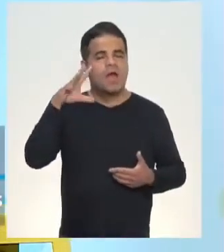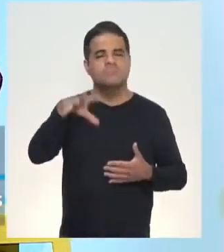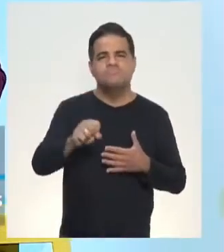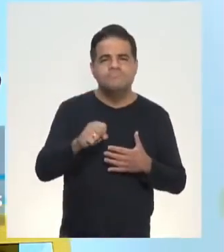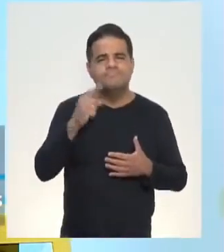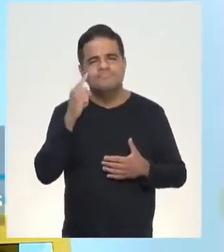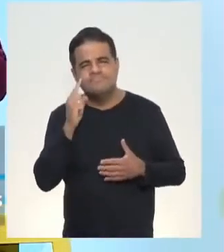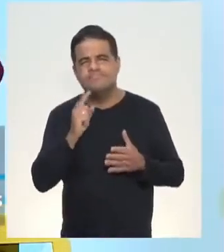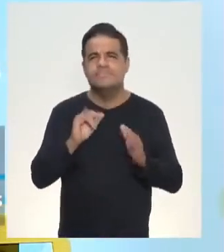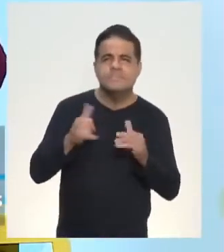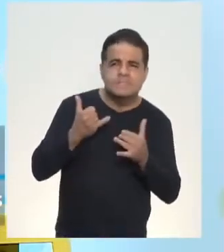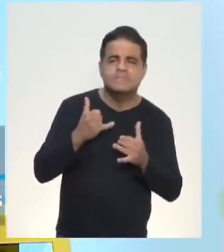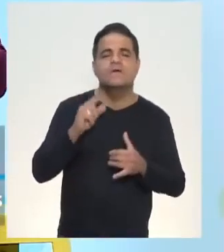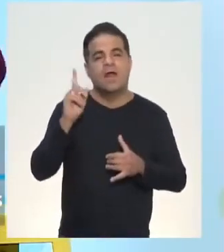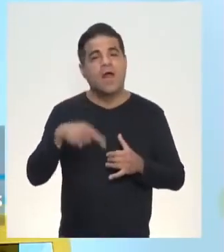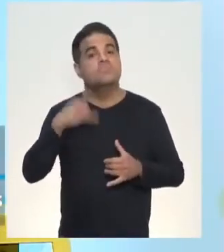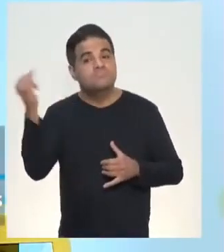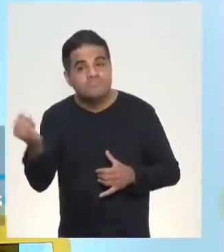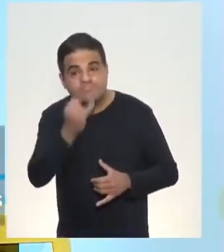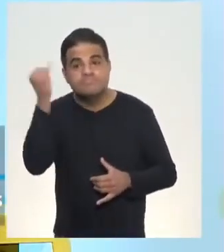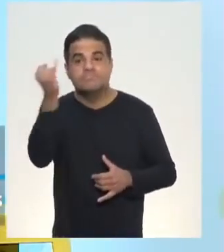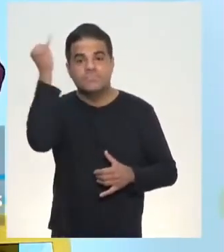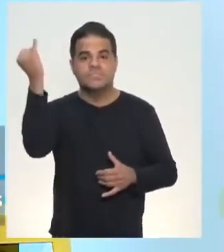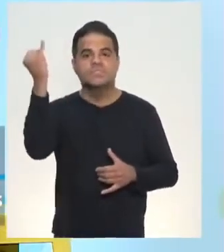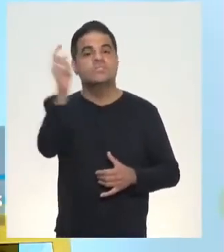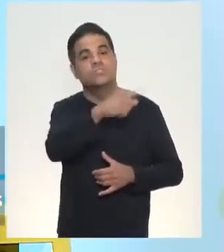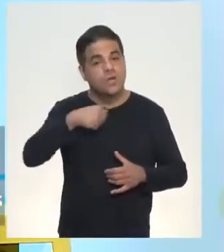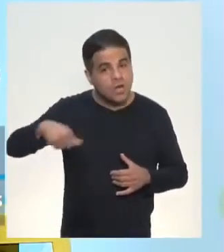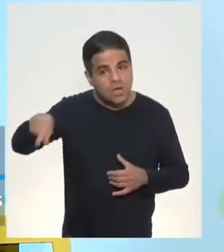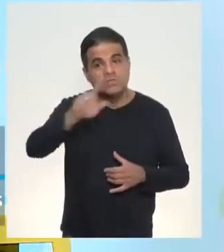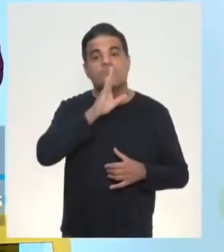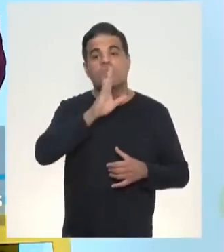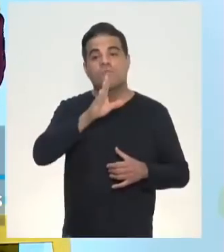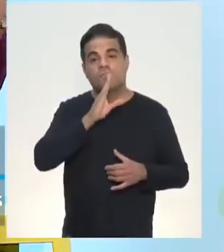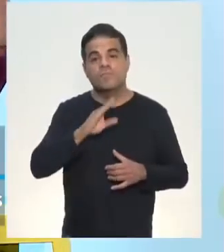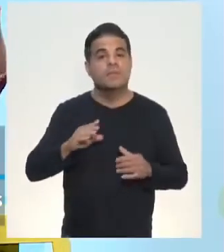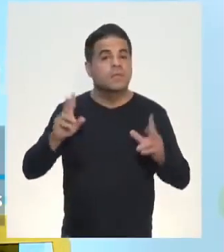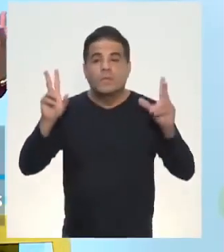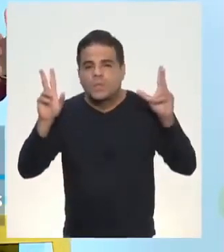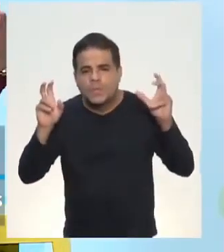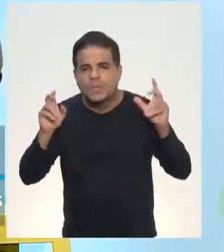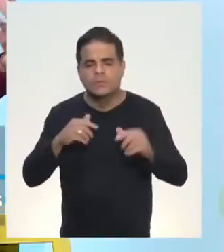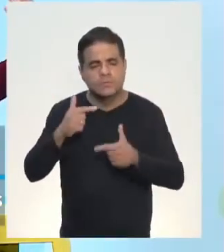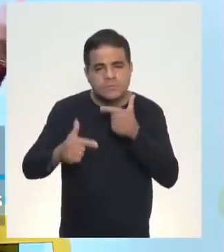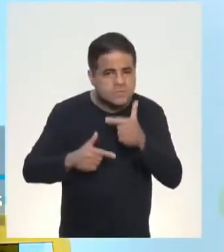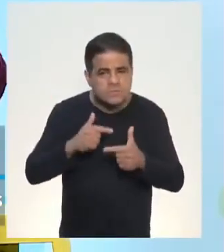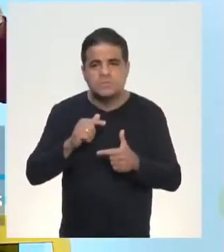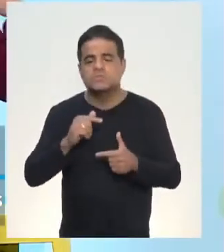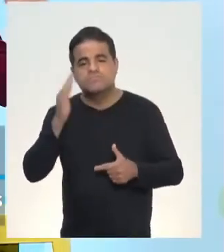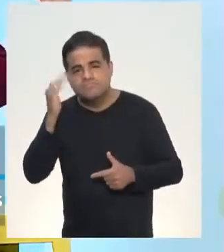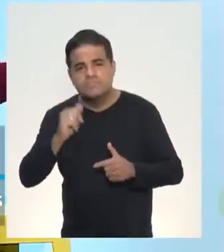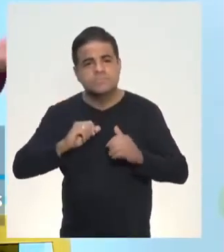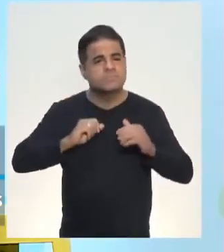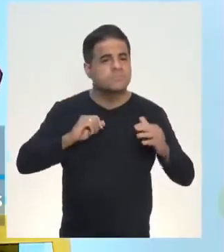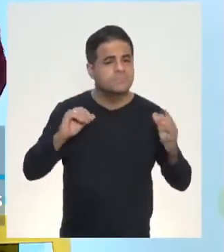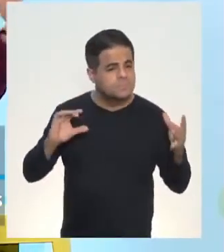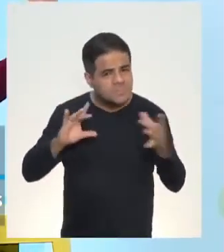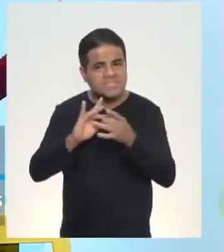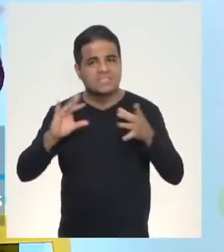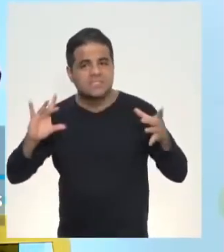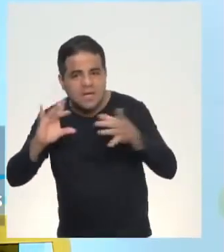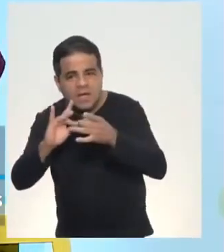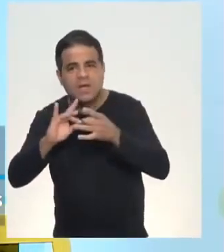brechas. Então, por isso que é tão importante a gente conhecer o funcionamento da língua e essas articulações